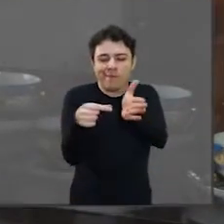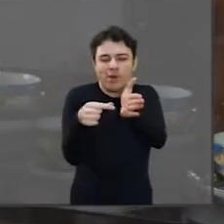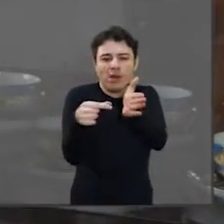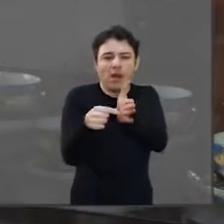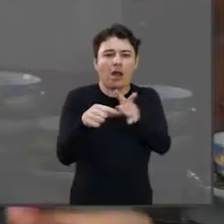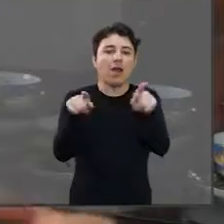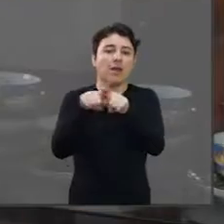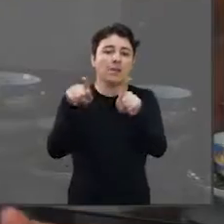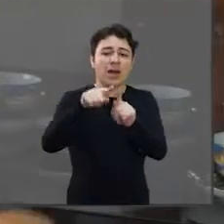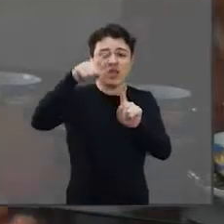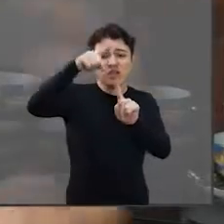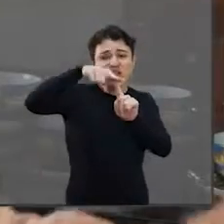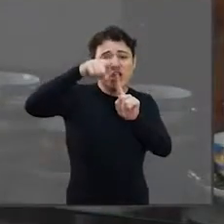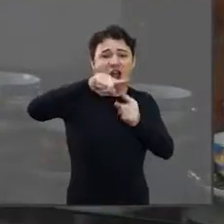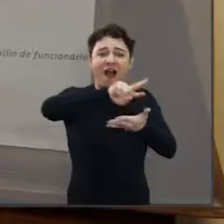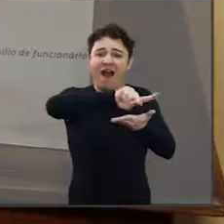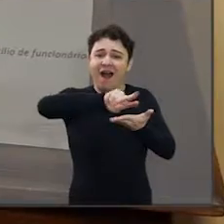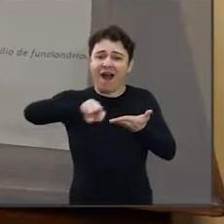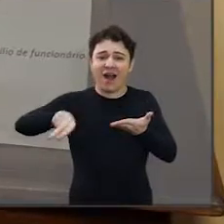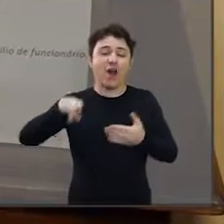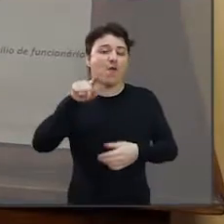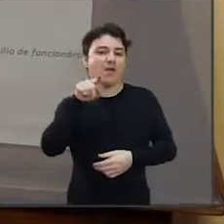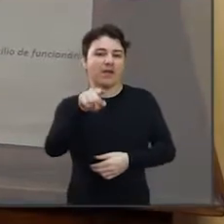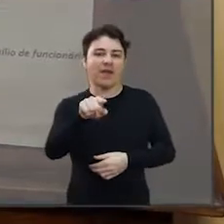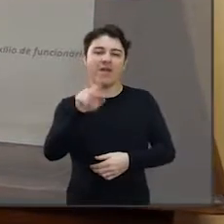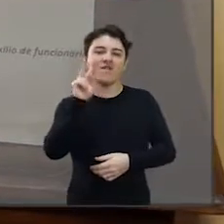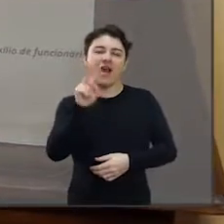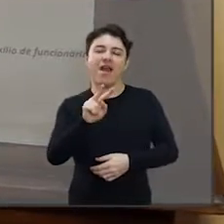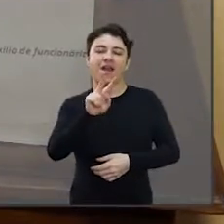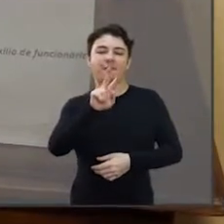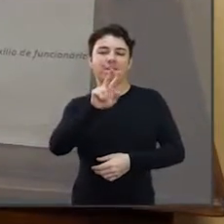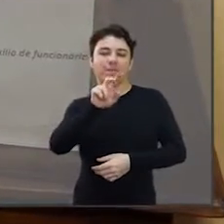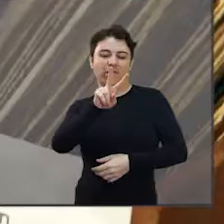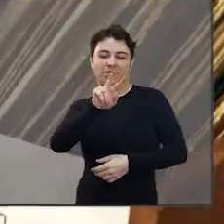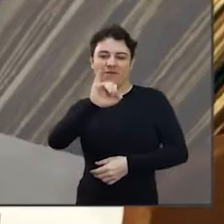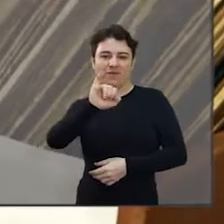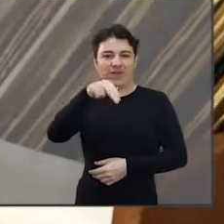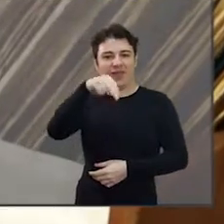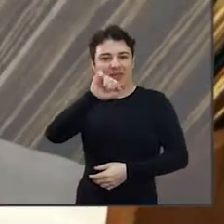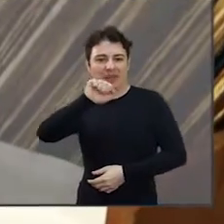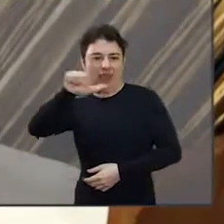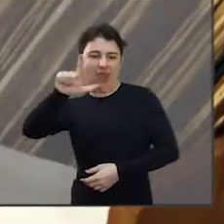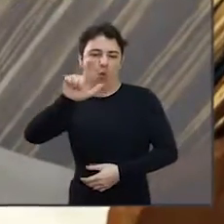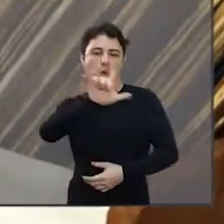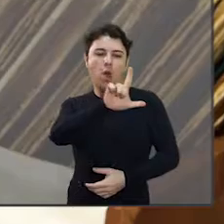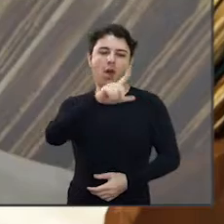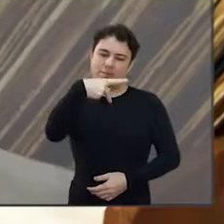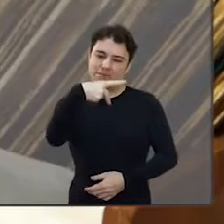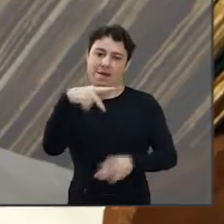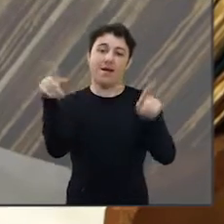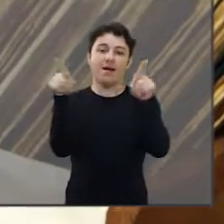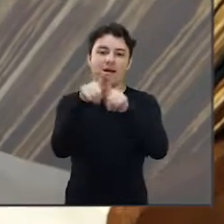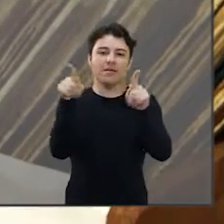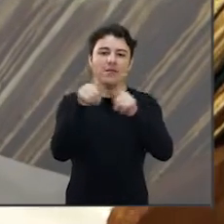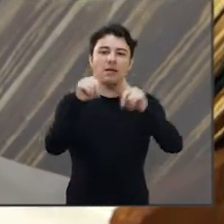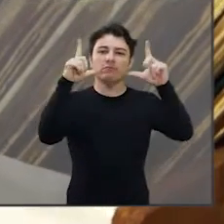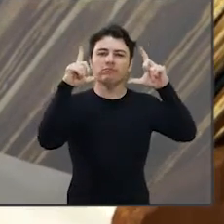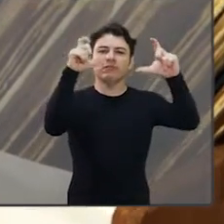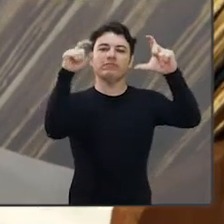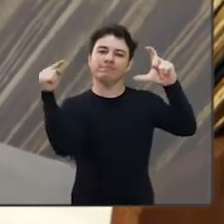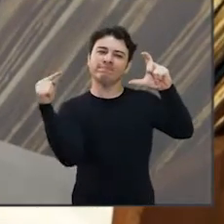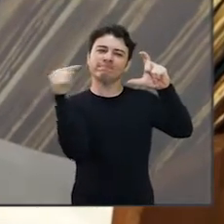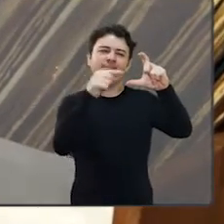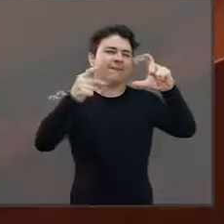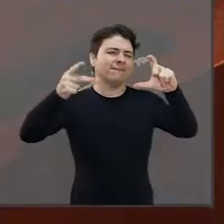CD já está ficando atrapassado, já tem pendrive, já tem outros tipos de mídia, né? Mas lá você pode conhecer desde o vinil, o LP,